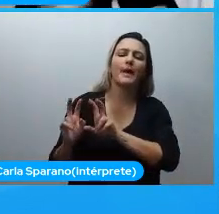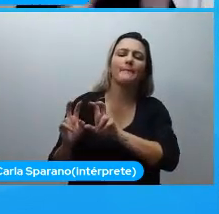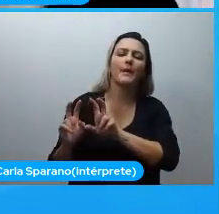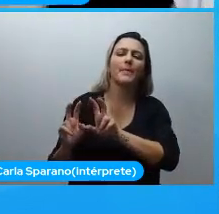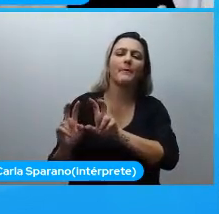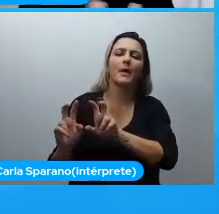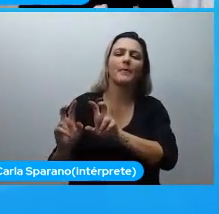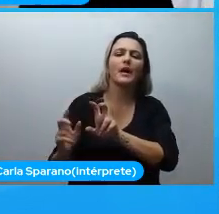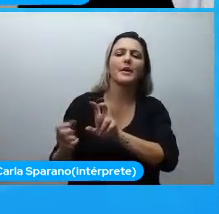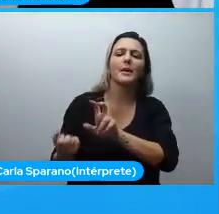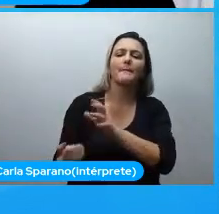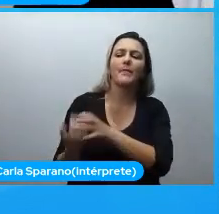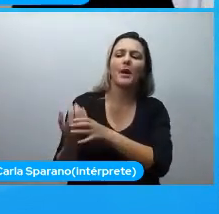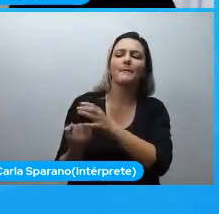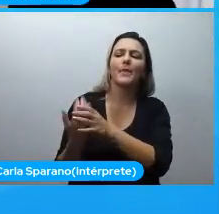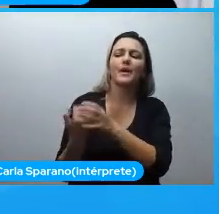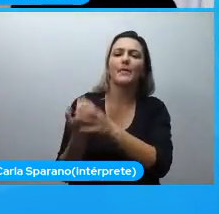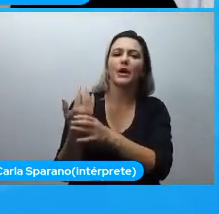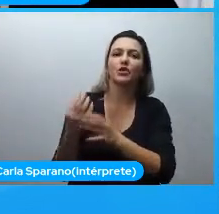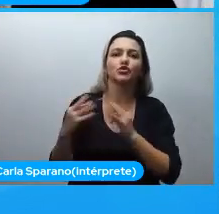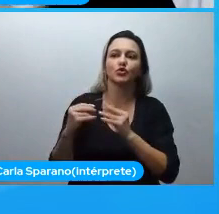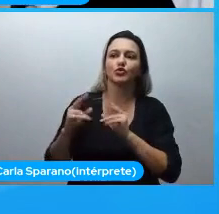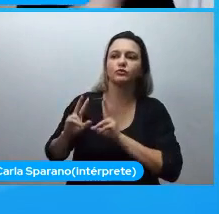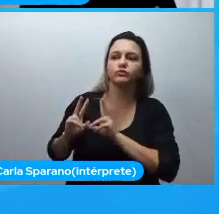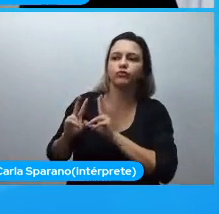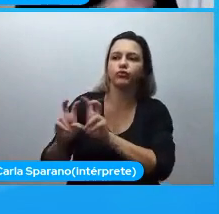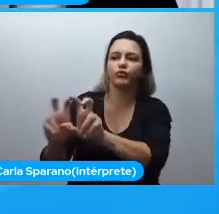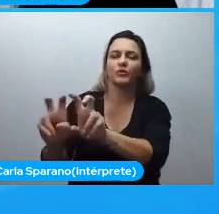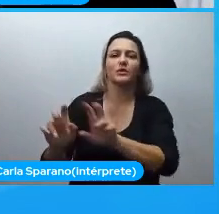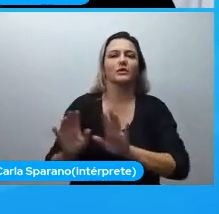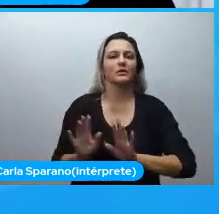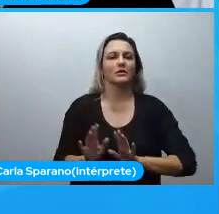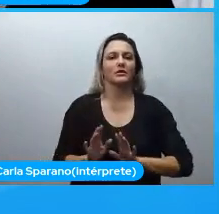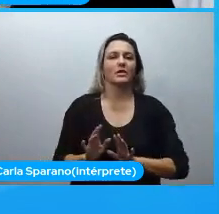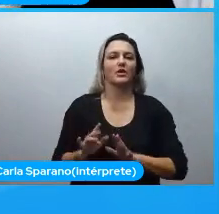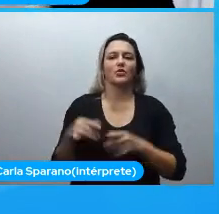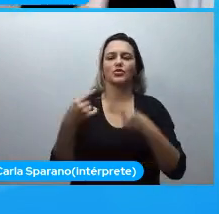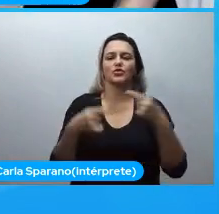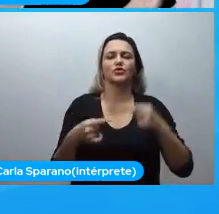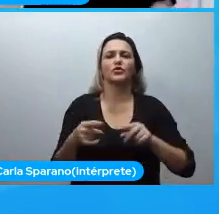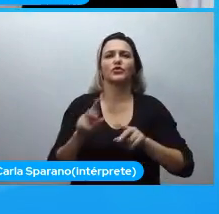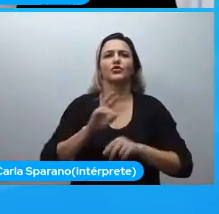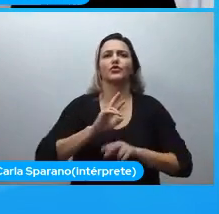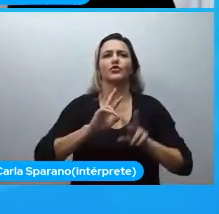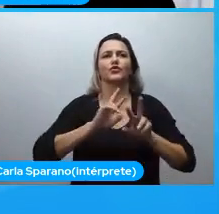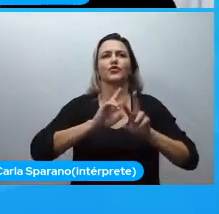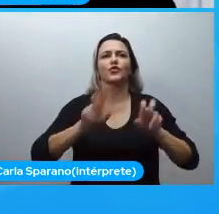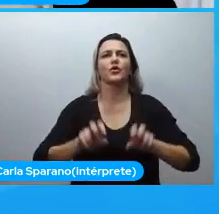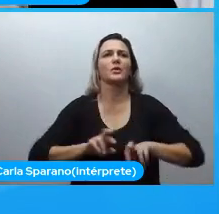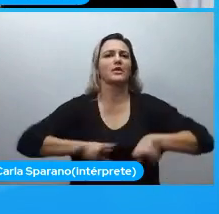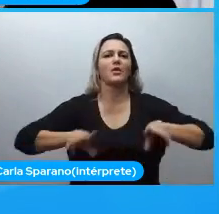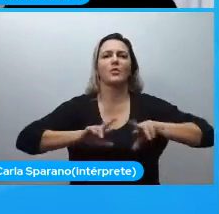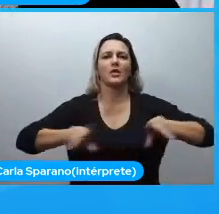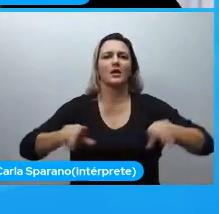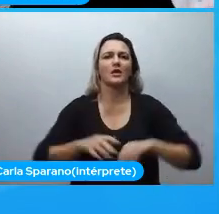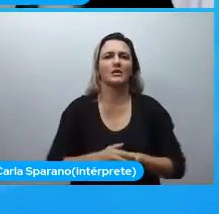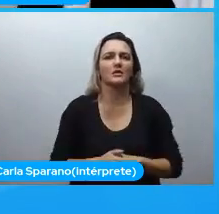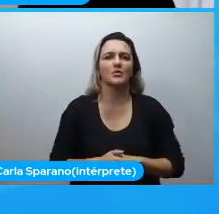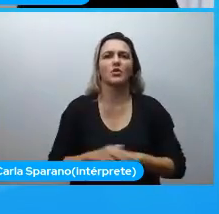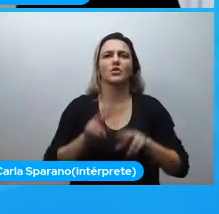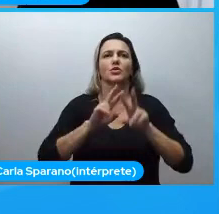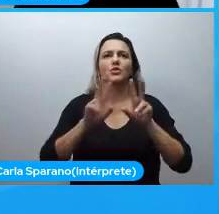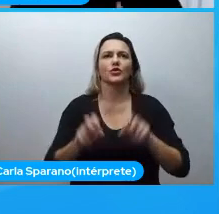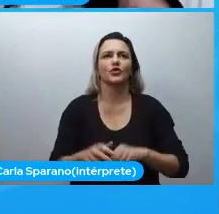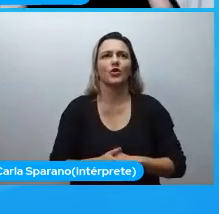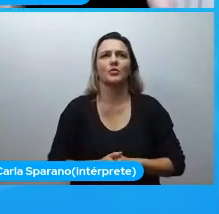não veio tudo de uma vez só, sabe? Não veio... Discutam sobre não-binarismo, discutam sobre racismo,